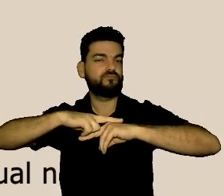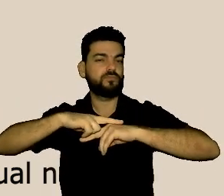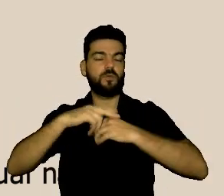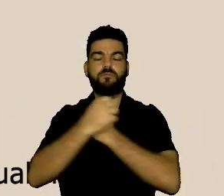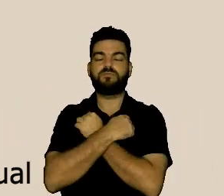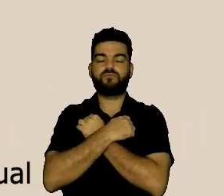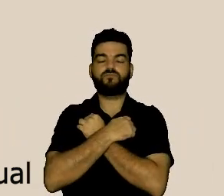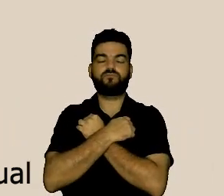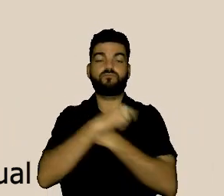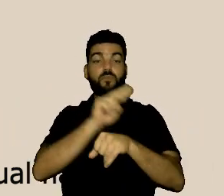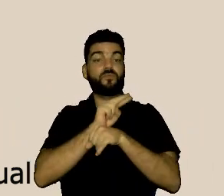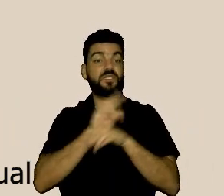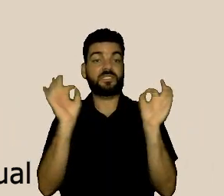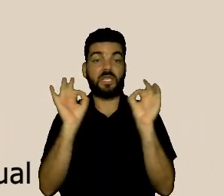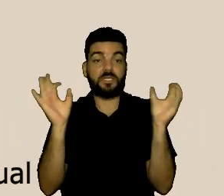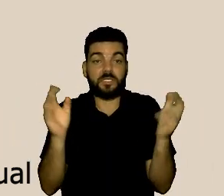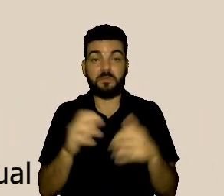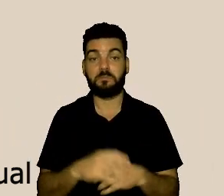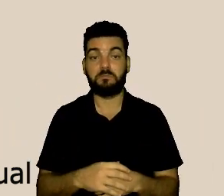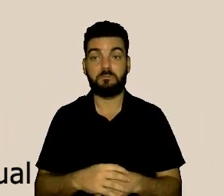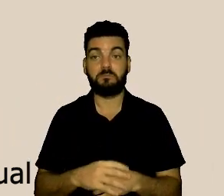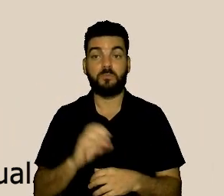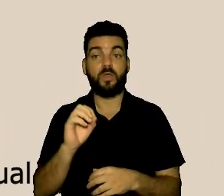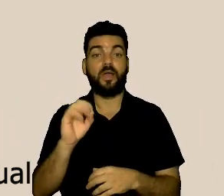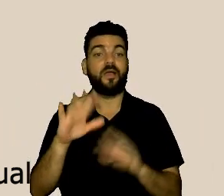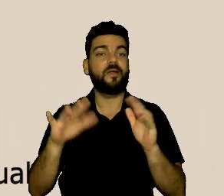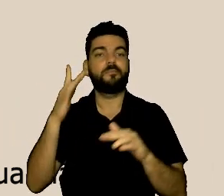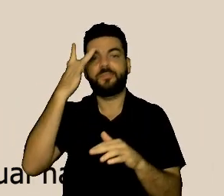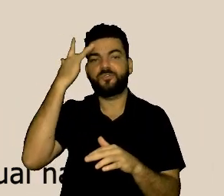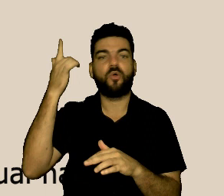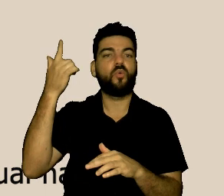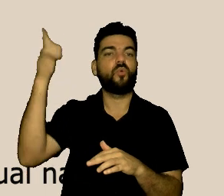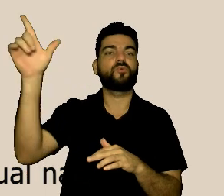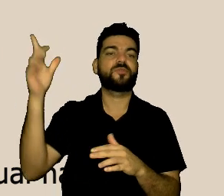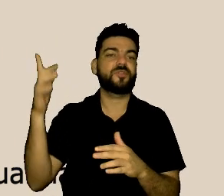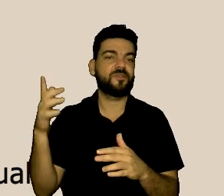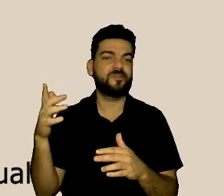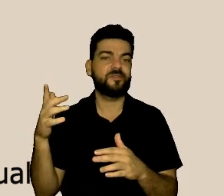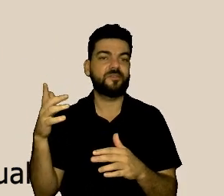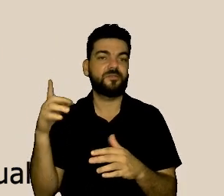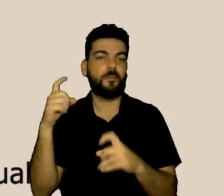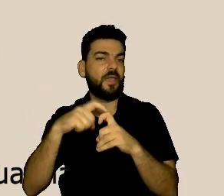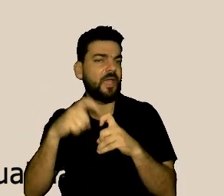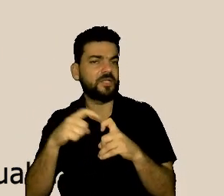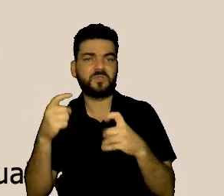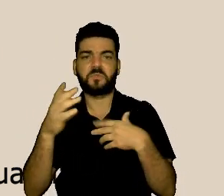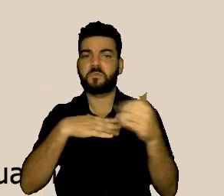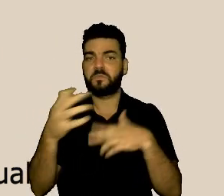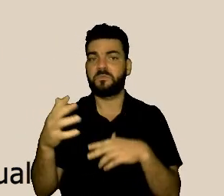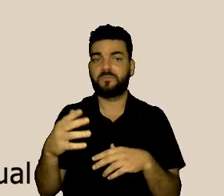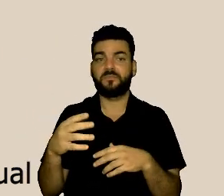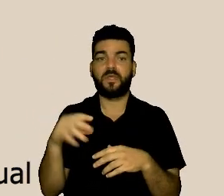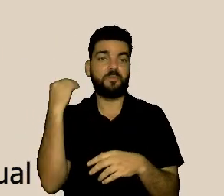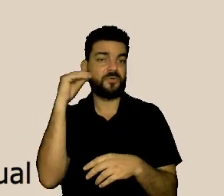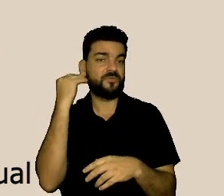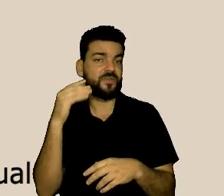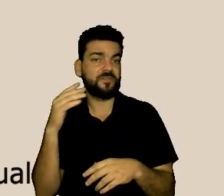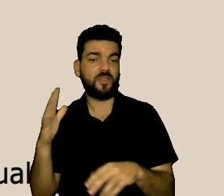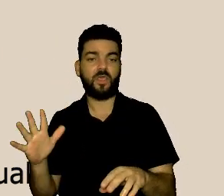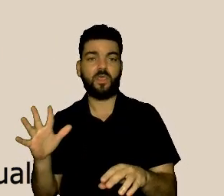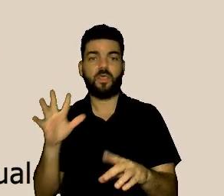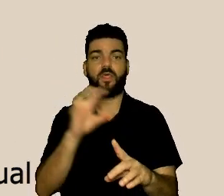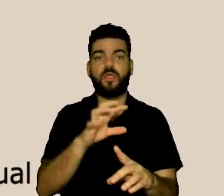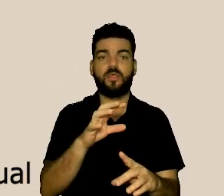pessoa naquele ambiente que, para satisfazer a sua lascivia, vai tentar tocar aquele